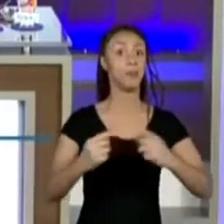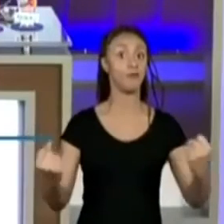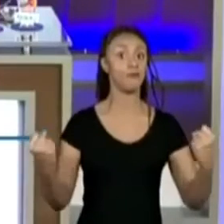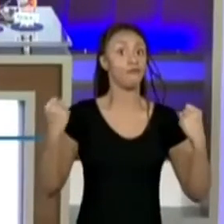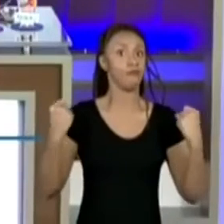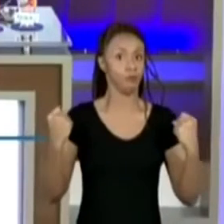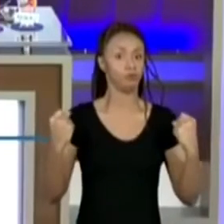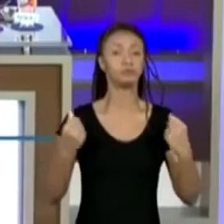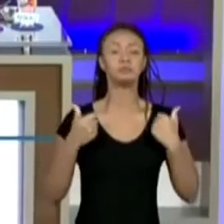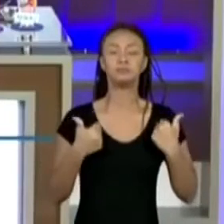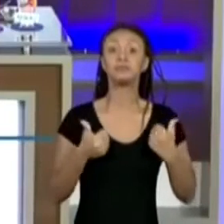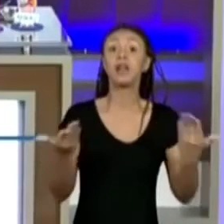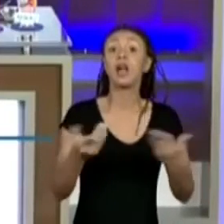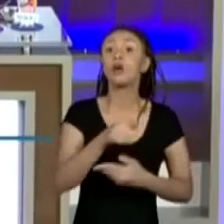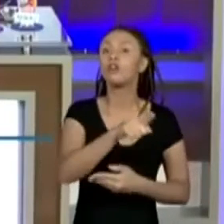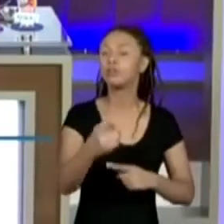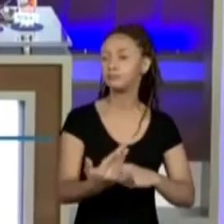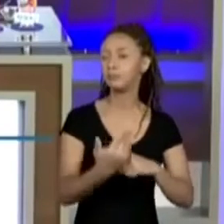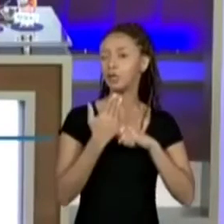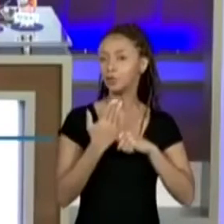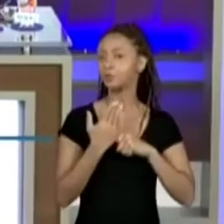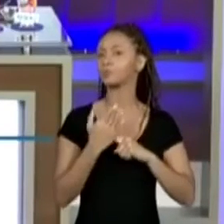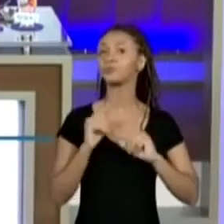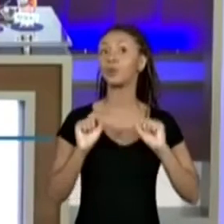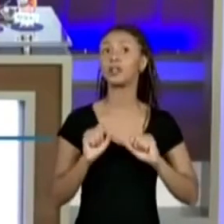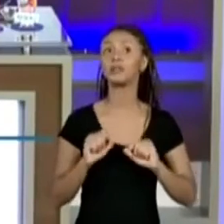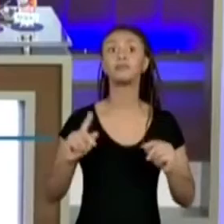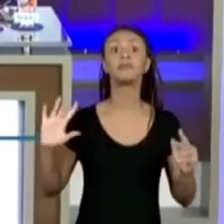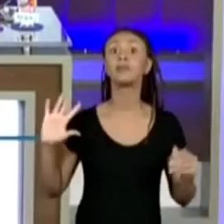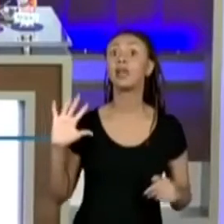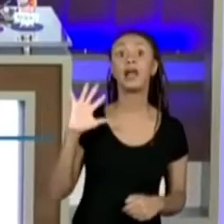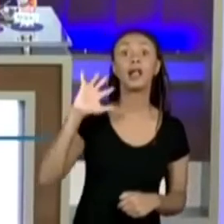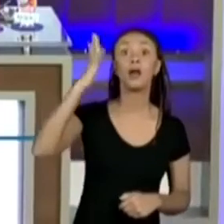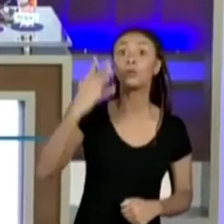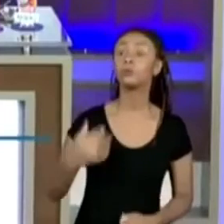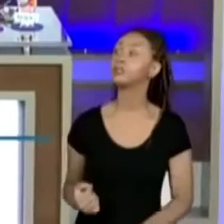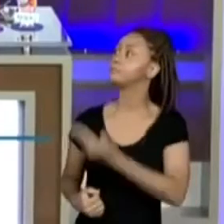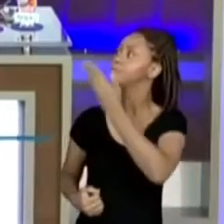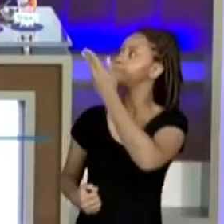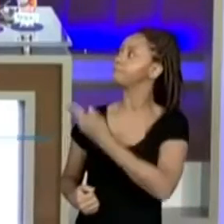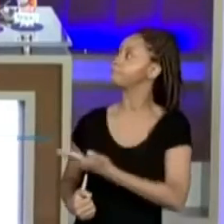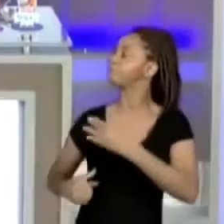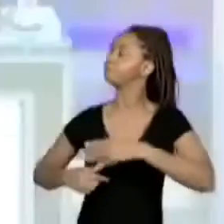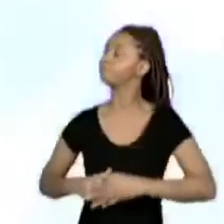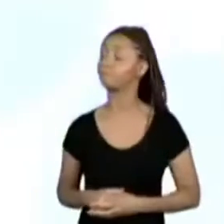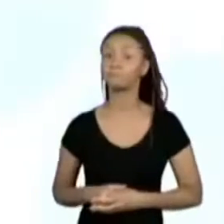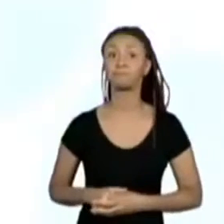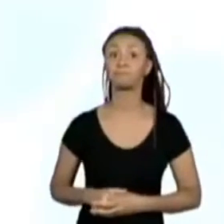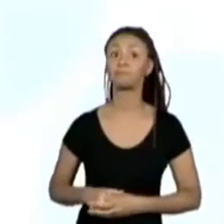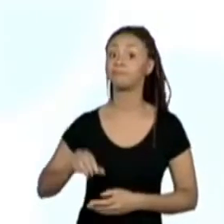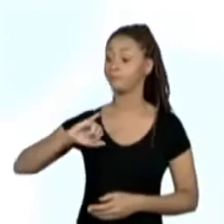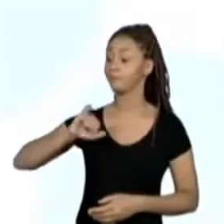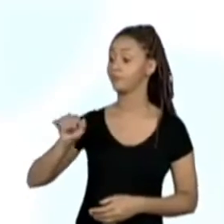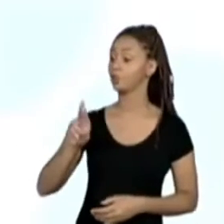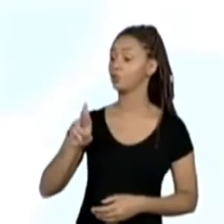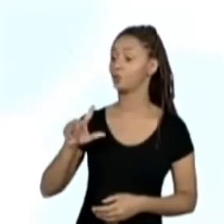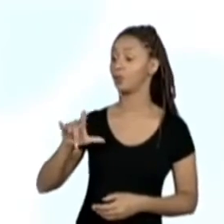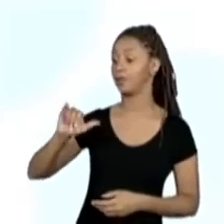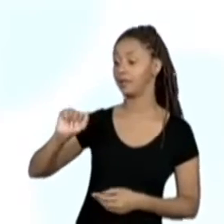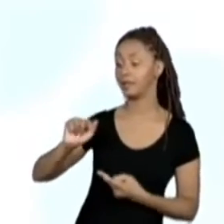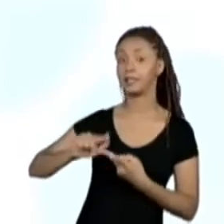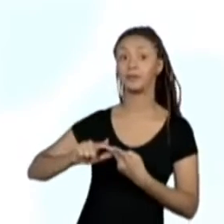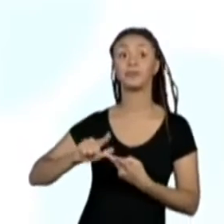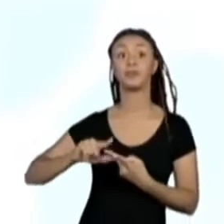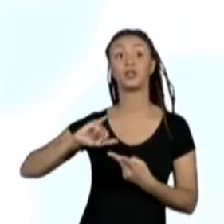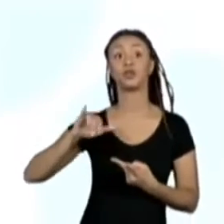agora eu quero a ajuda de vocês aqui, porque olha só o que aconteceu na nossa atividade. A Juliana e o João Pedro